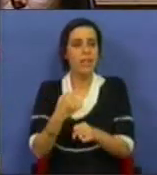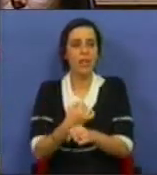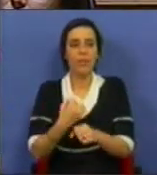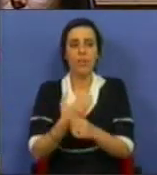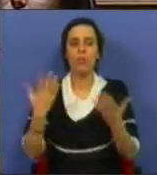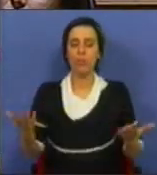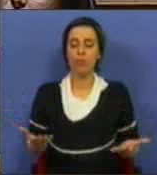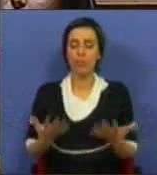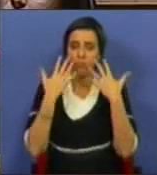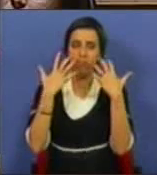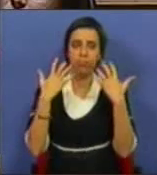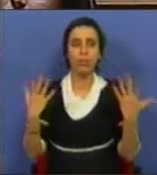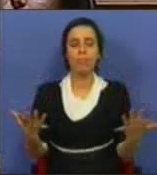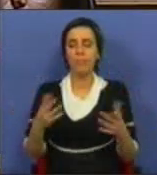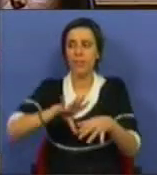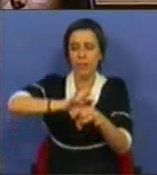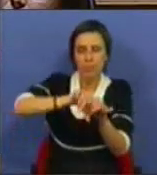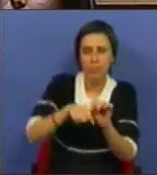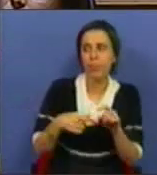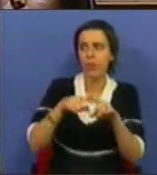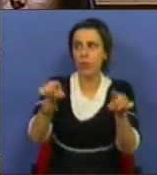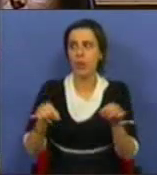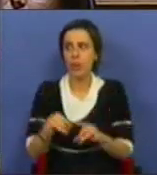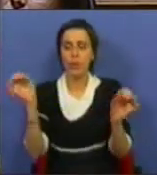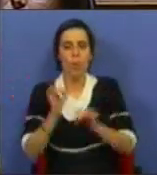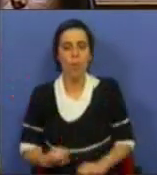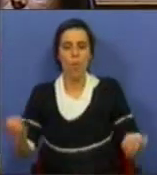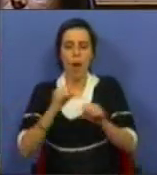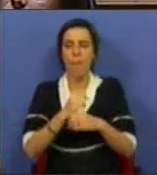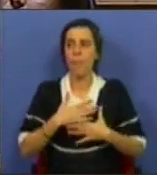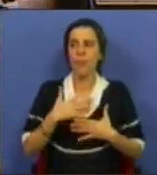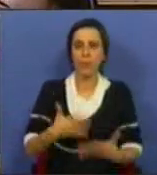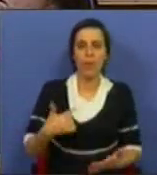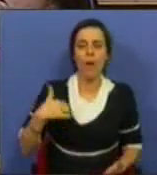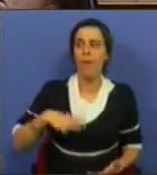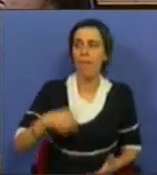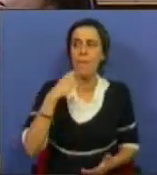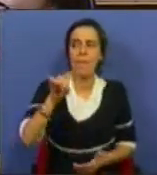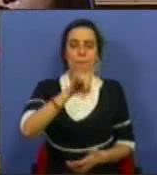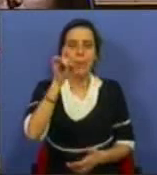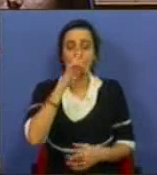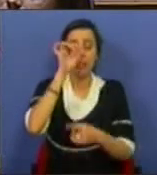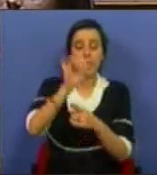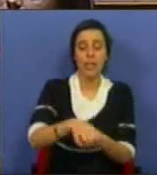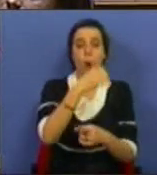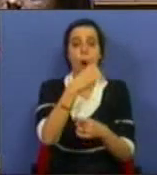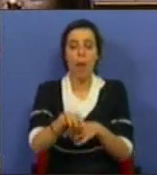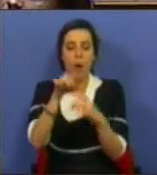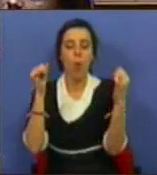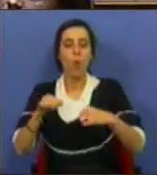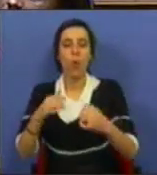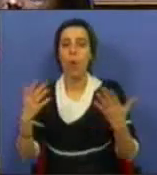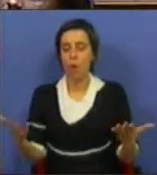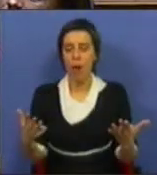encontram, instalações degradadas e falta de profissionais. E portanto queria lhe perguntar se sim ou não concorda